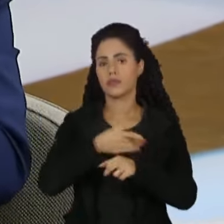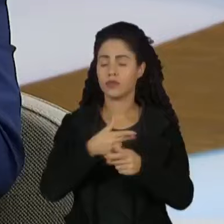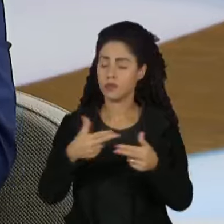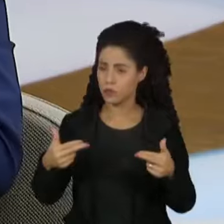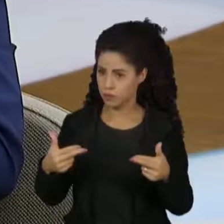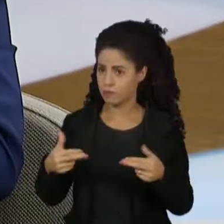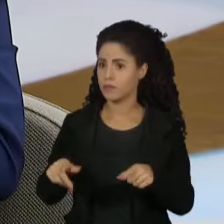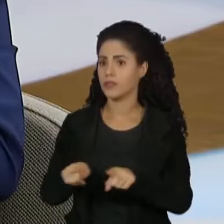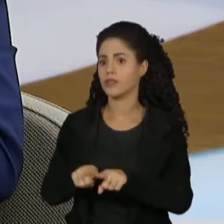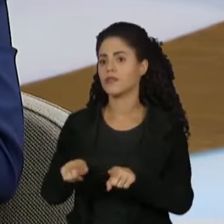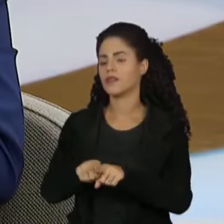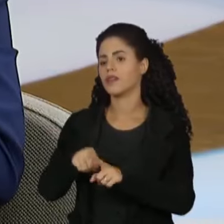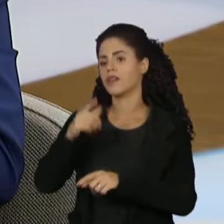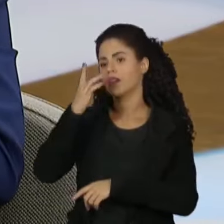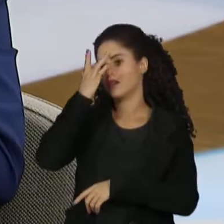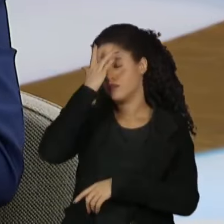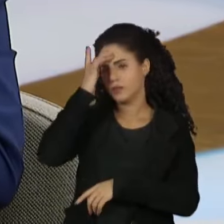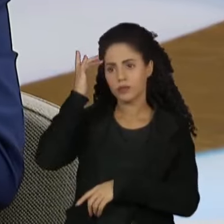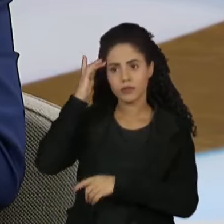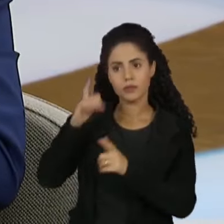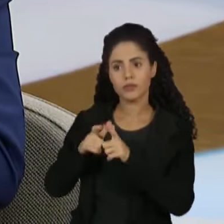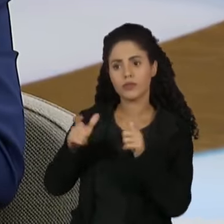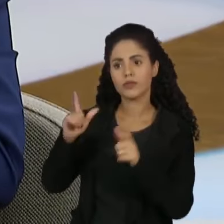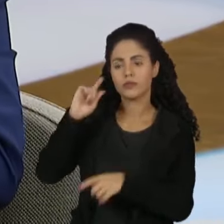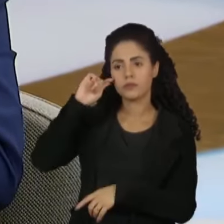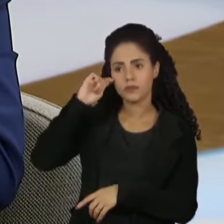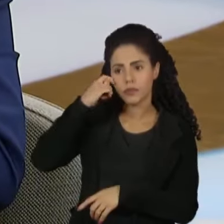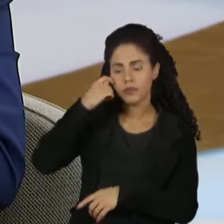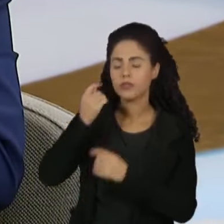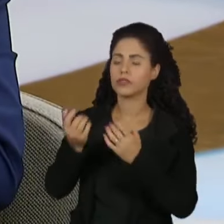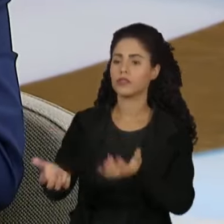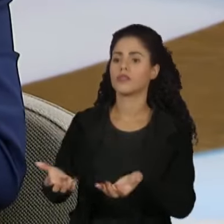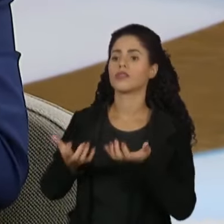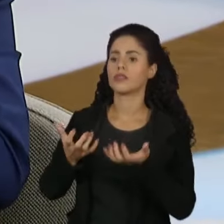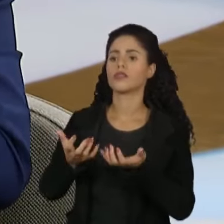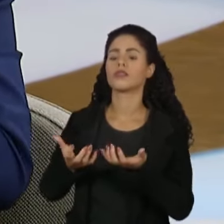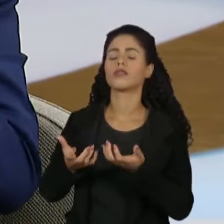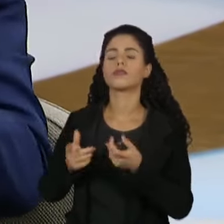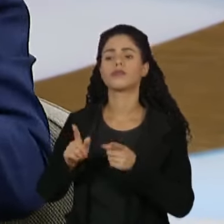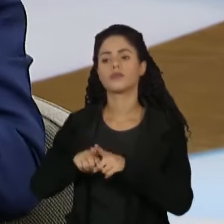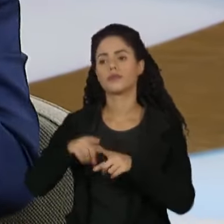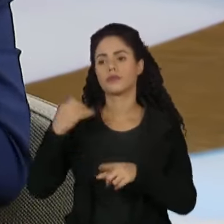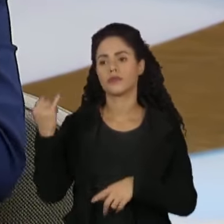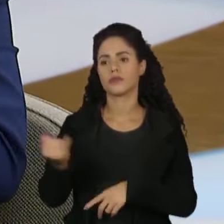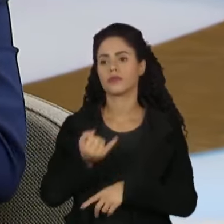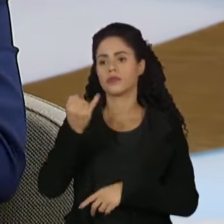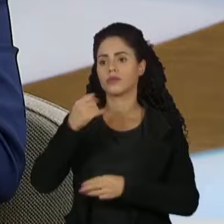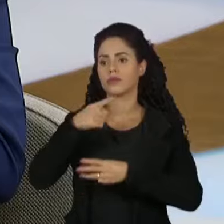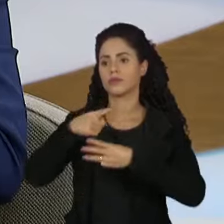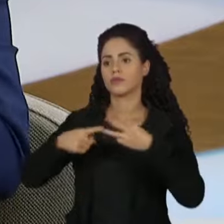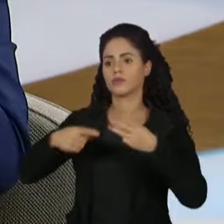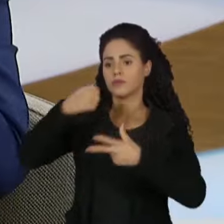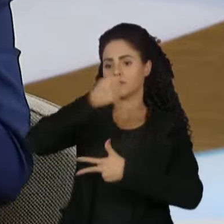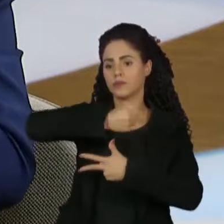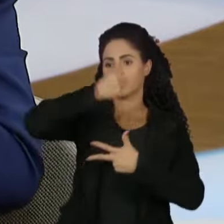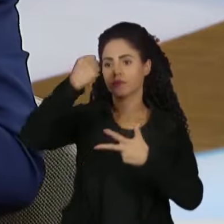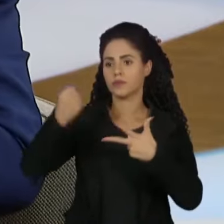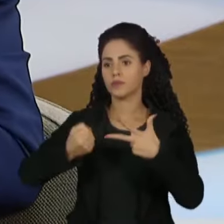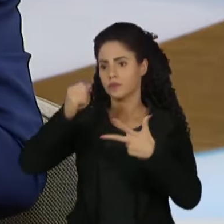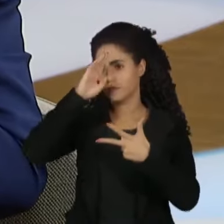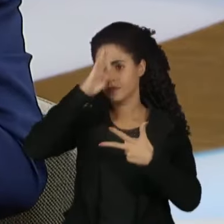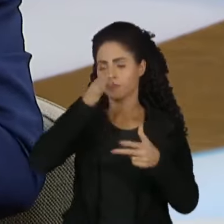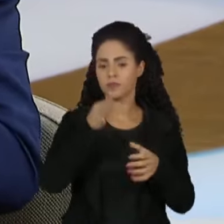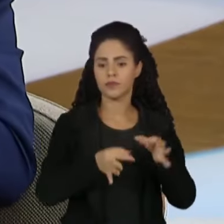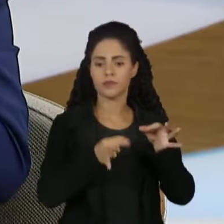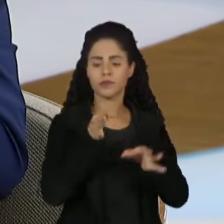maior participação negra, também é importante nos três poderes, especialmente no